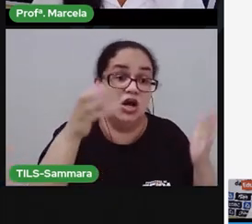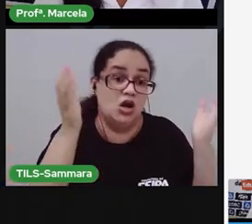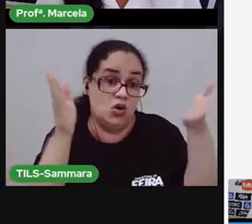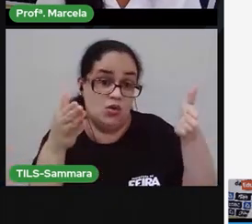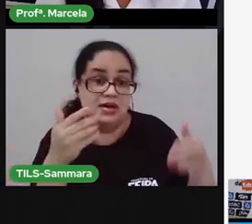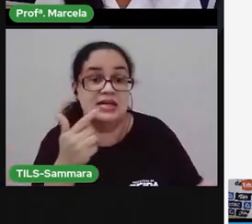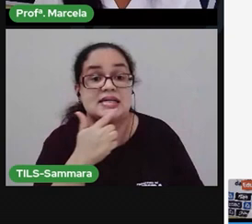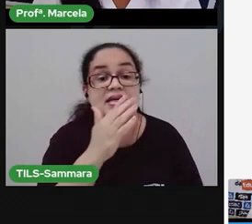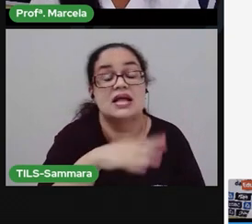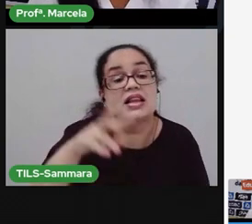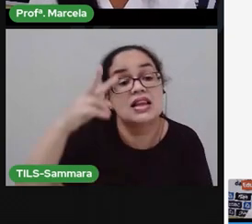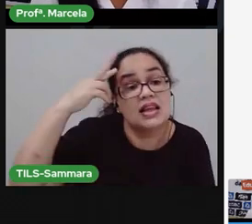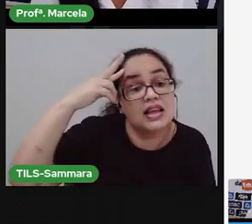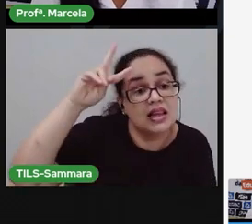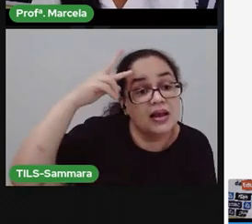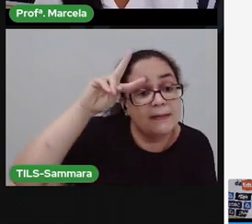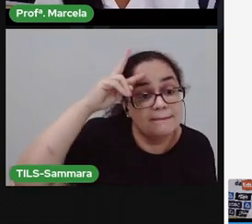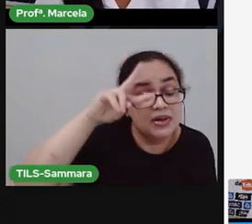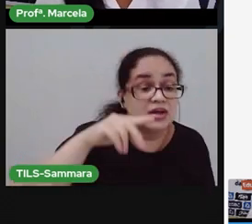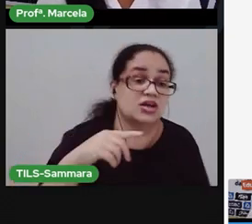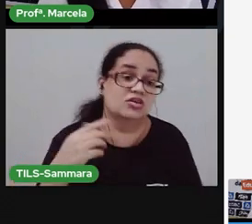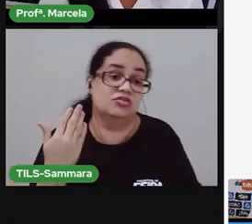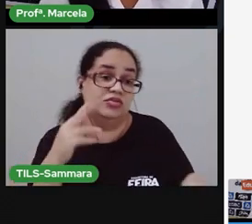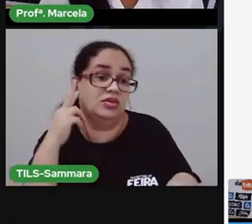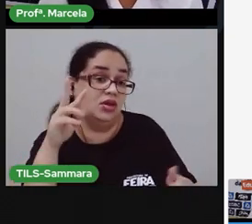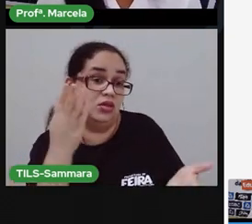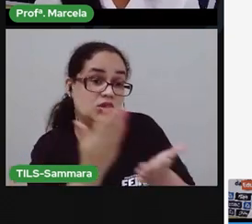crianças, vamos relembrar o que a gente viu na aula de hoje?